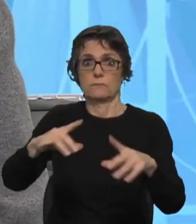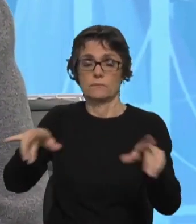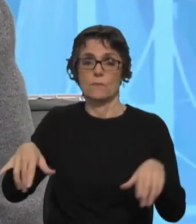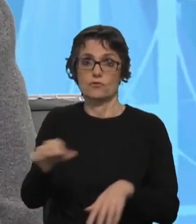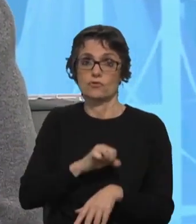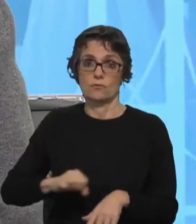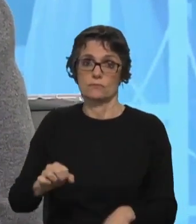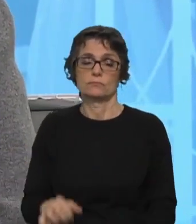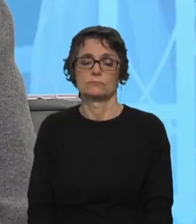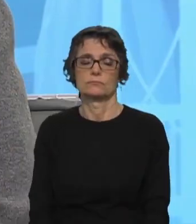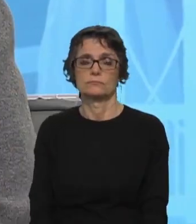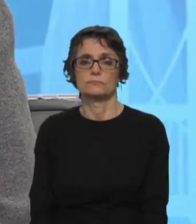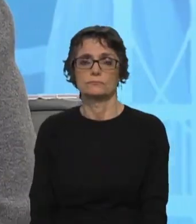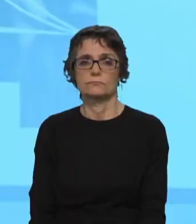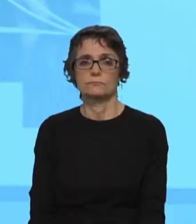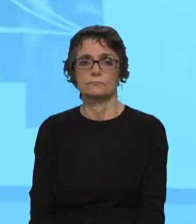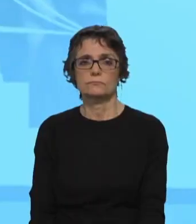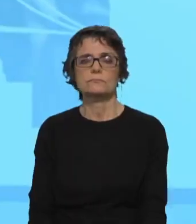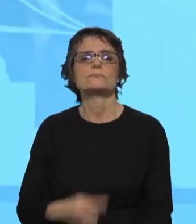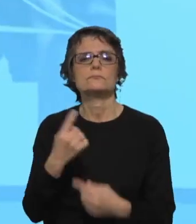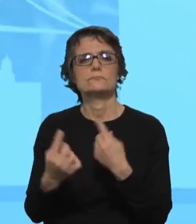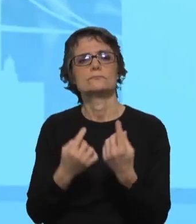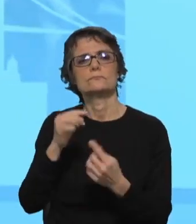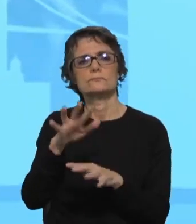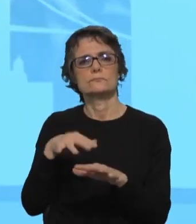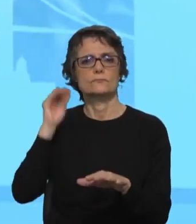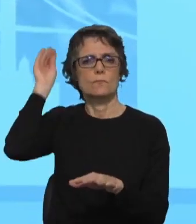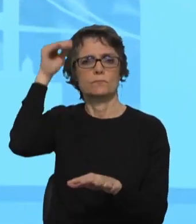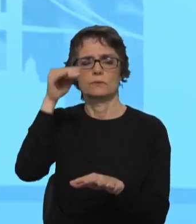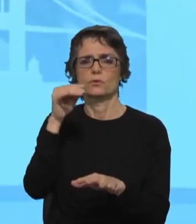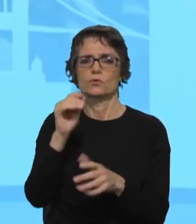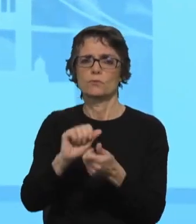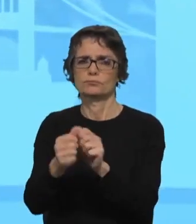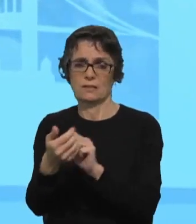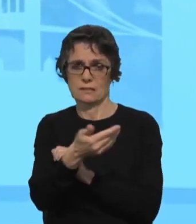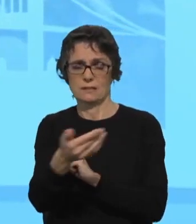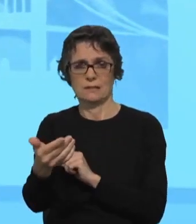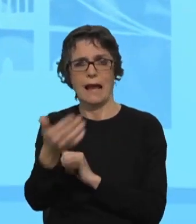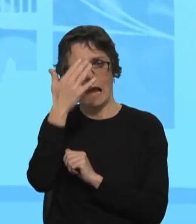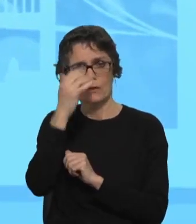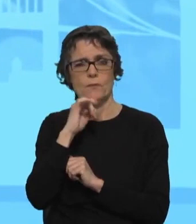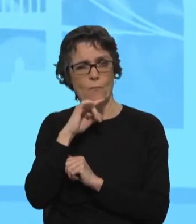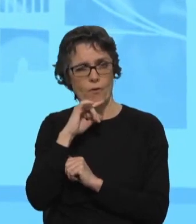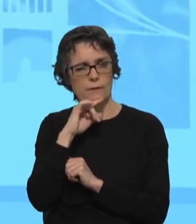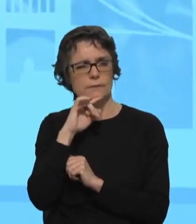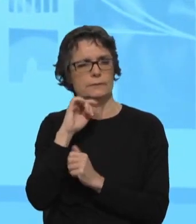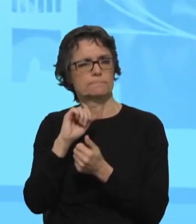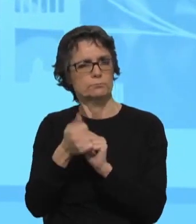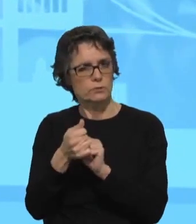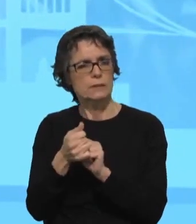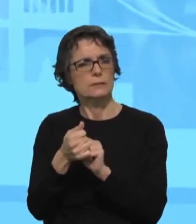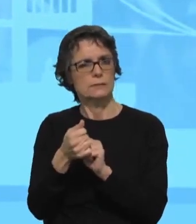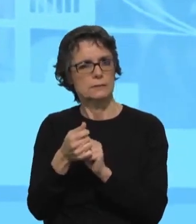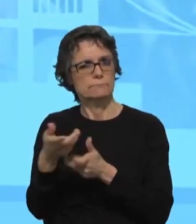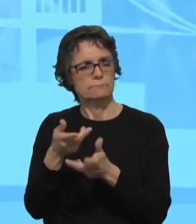Teme que com algumas alterações na Assembleia da República possa haver uma mudança também na relação com comunidades mais